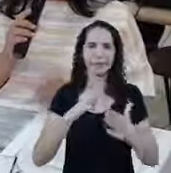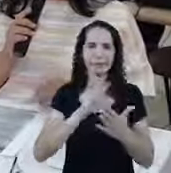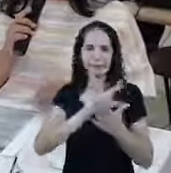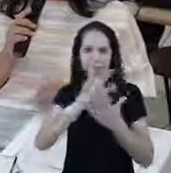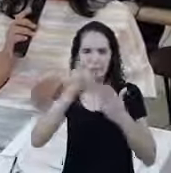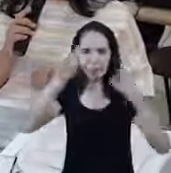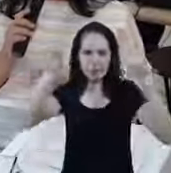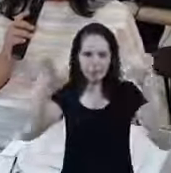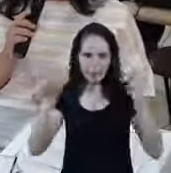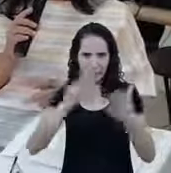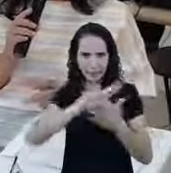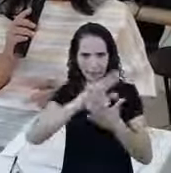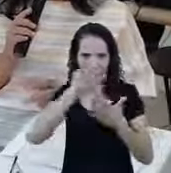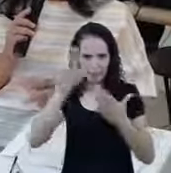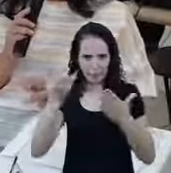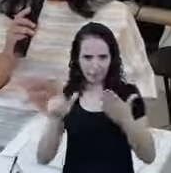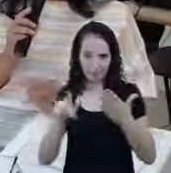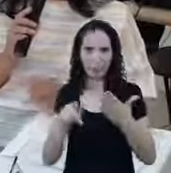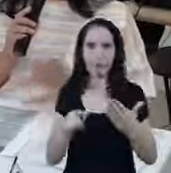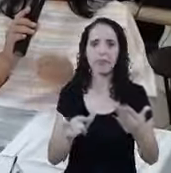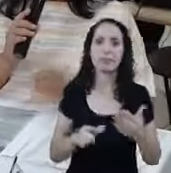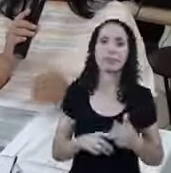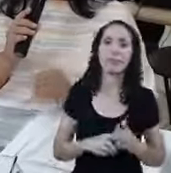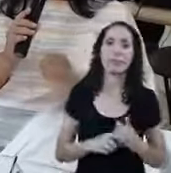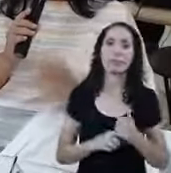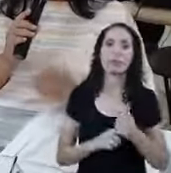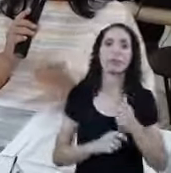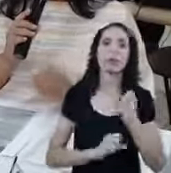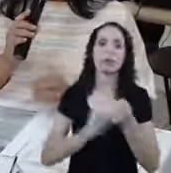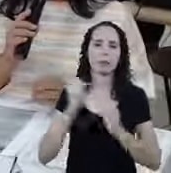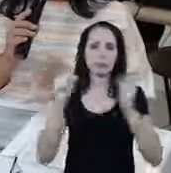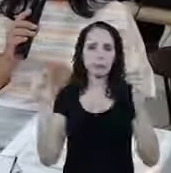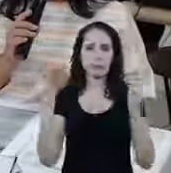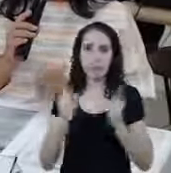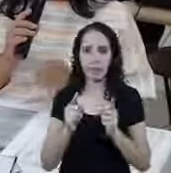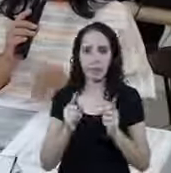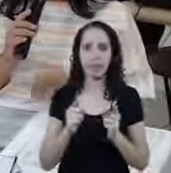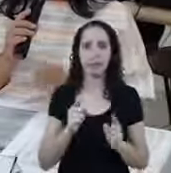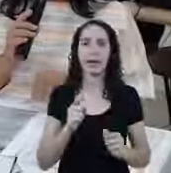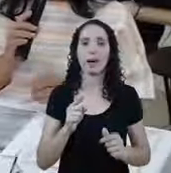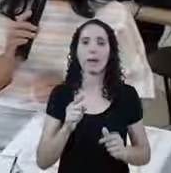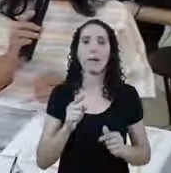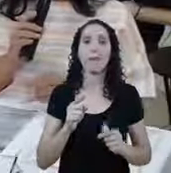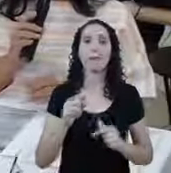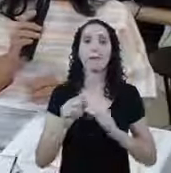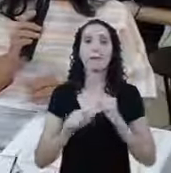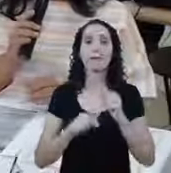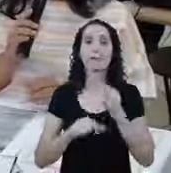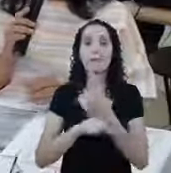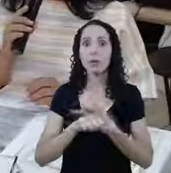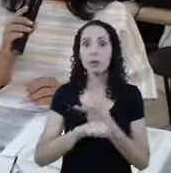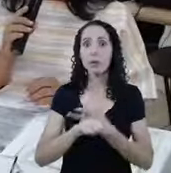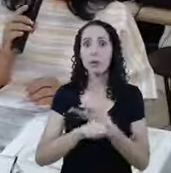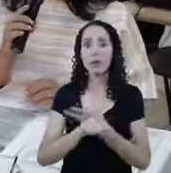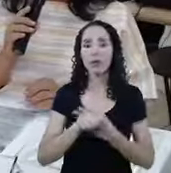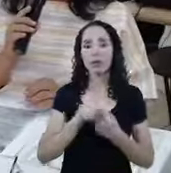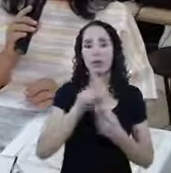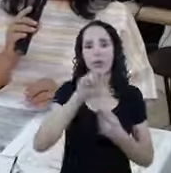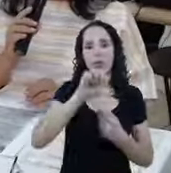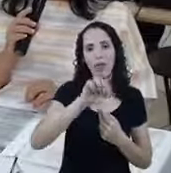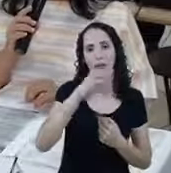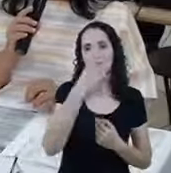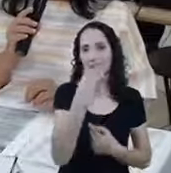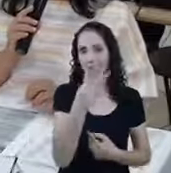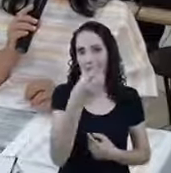se você é Microempresário Você tem funcionários Busque a medida provisória 936 Do governo federal É um assunto bem extenso